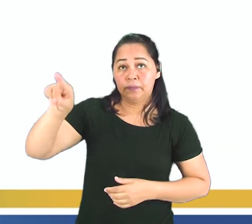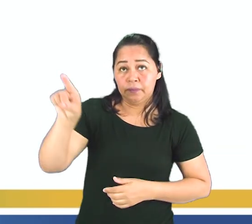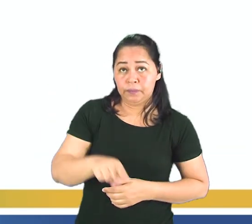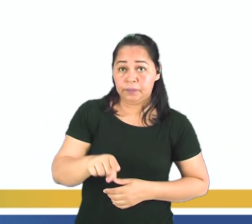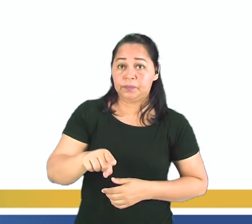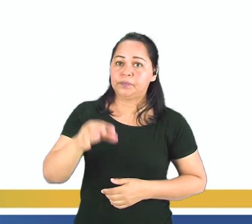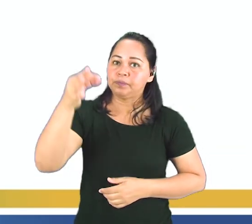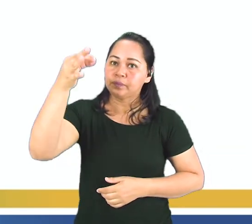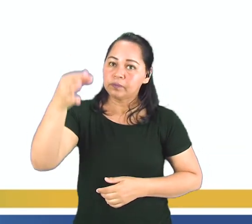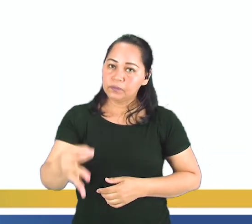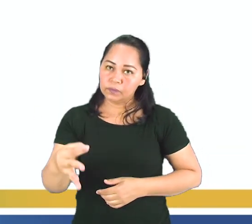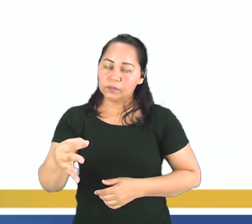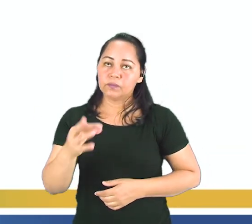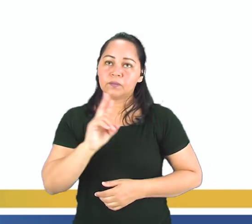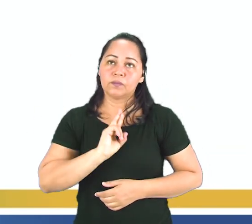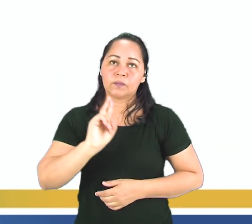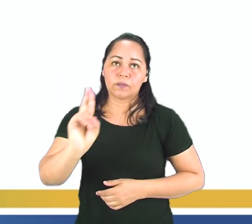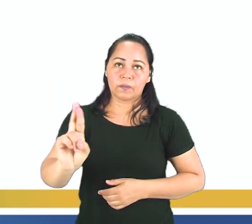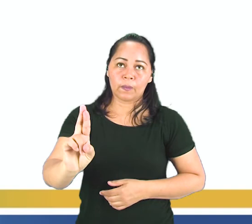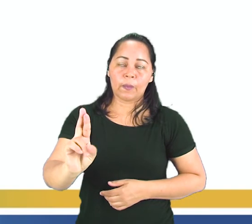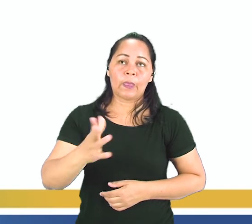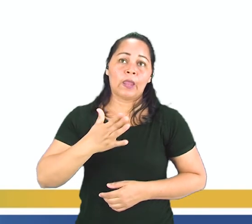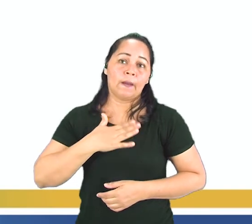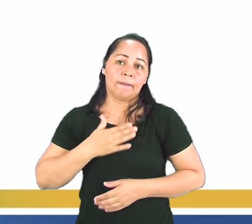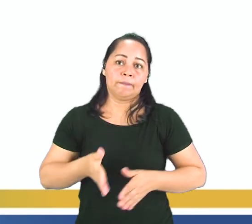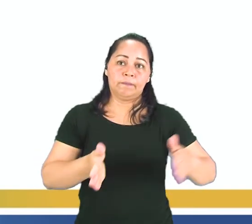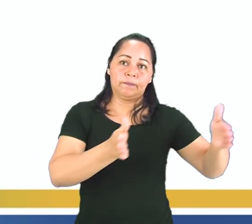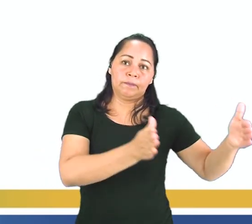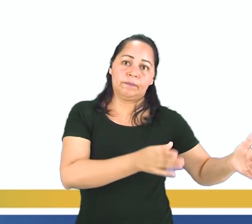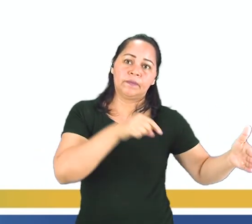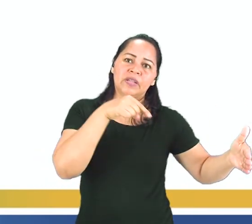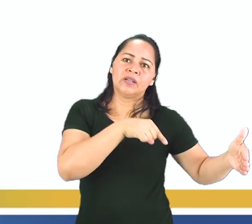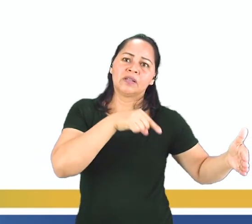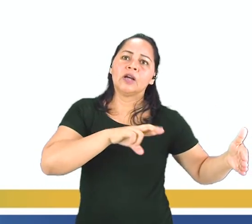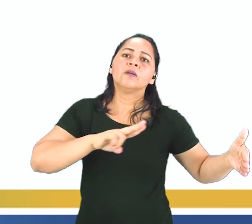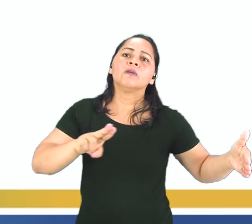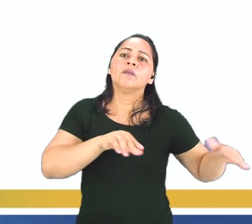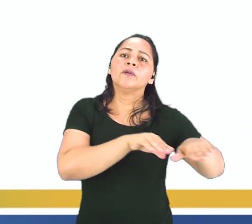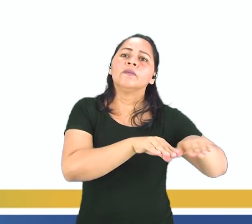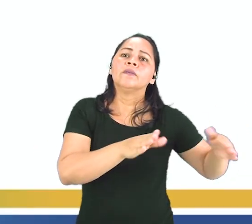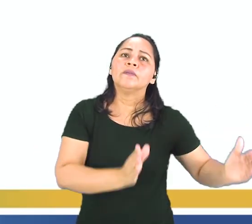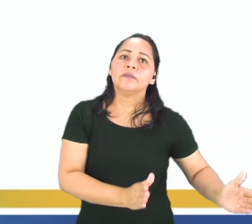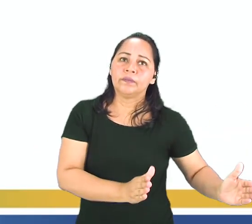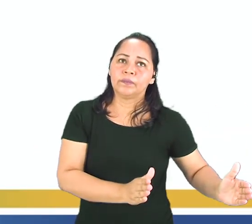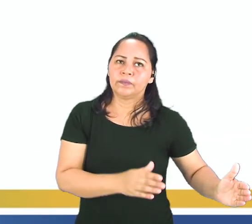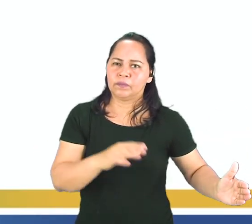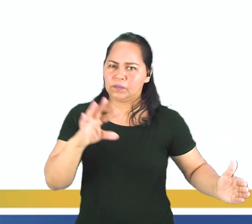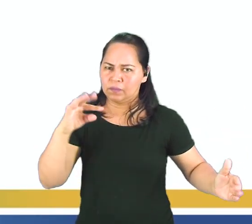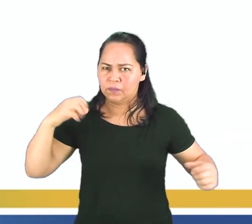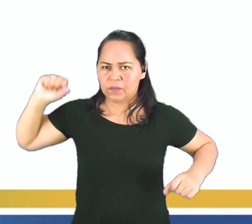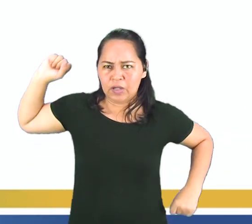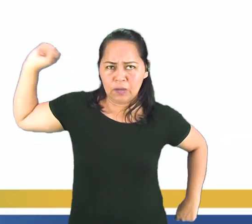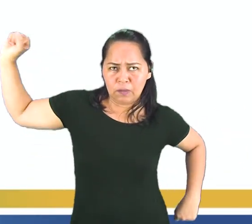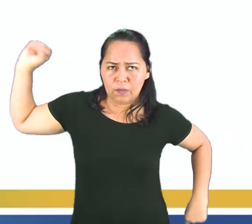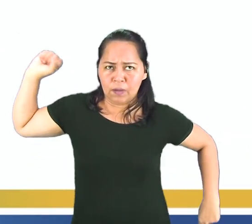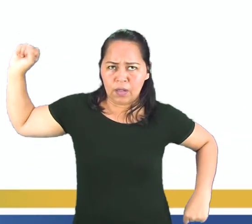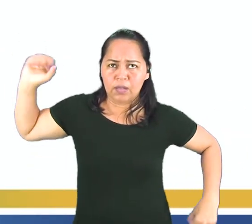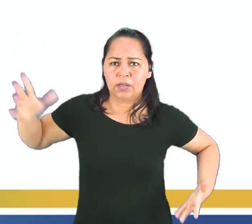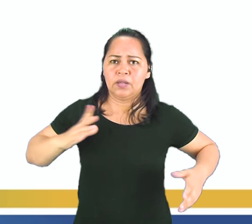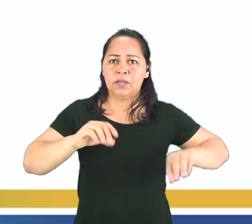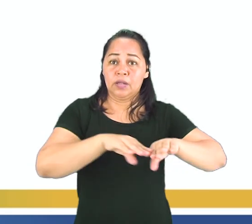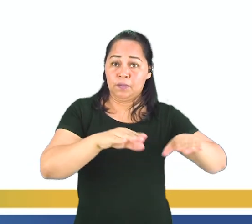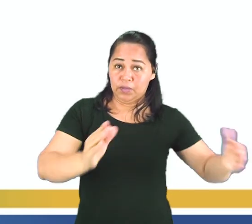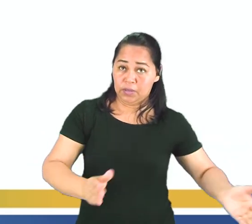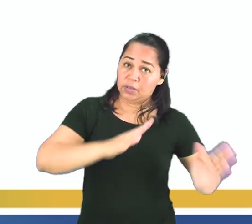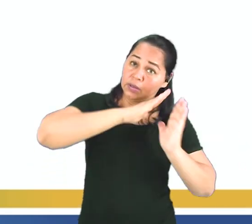correta. Ao lado de minha cama há um... Como se chama este módulo? Se chama toalha. Se chama mesita de